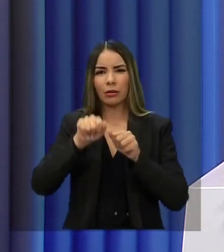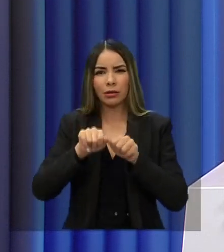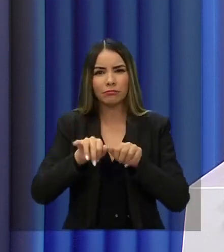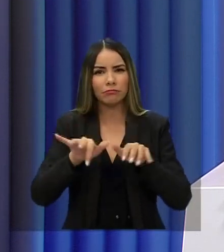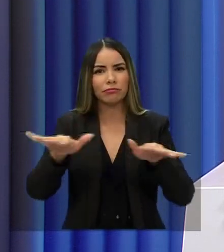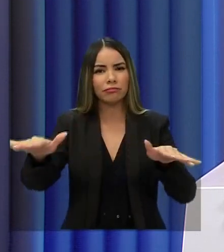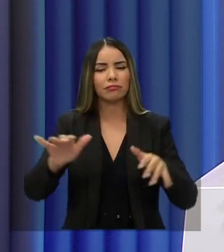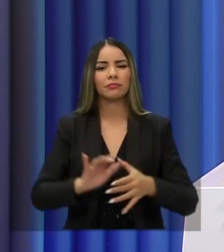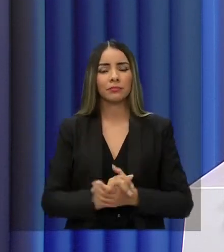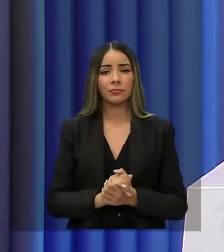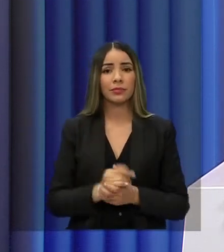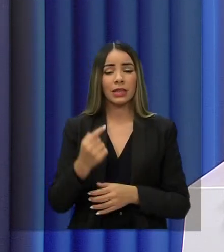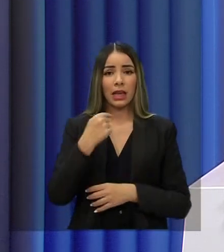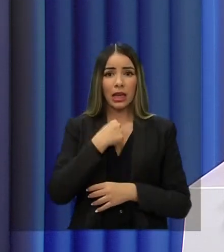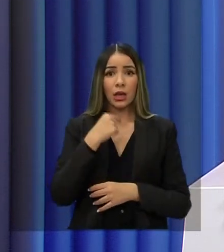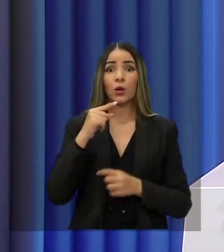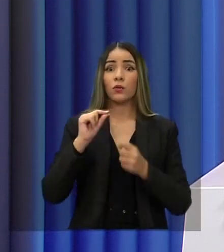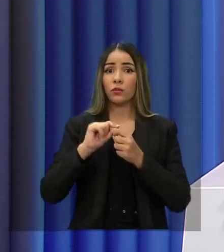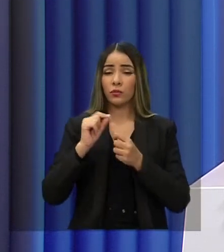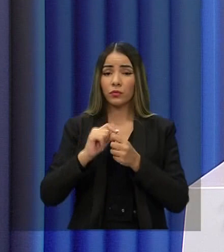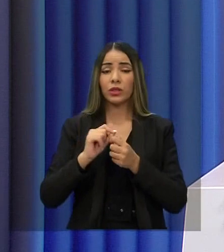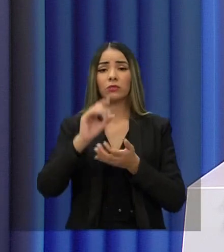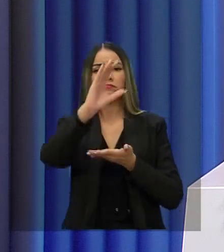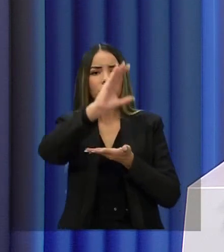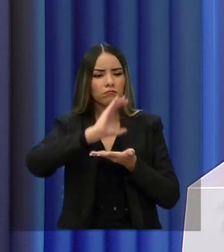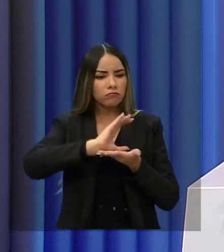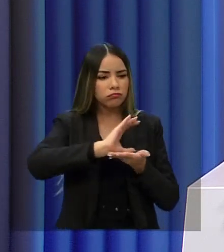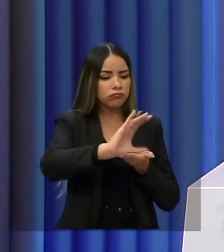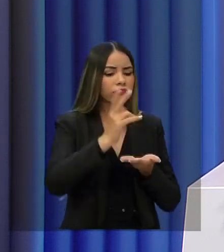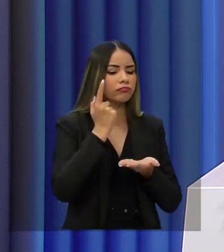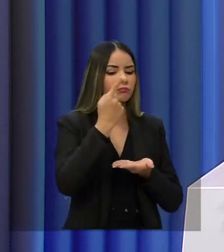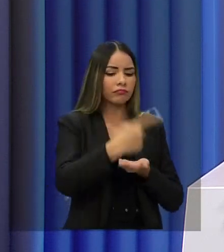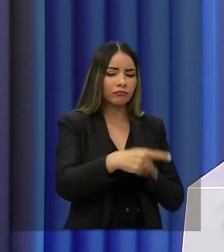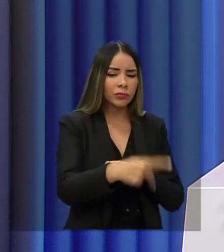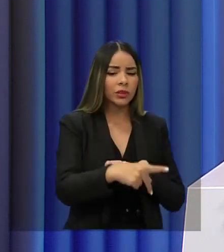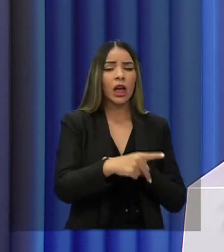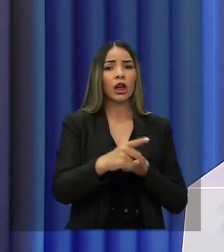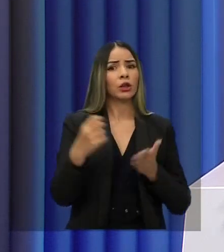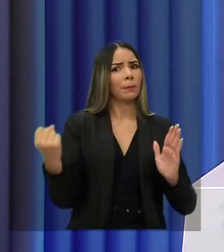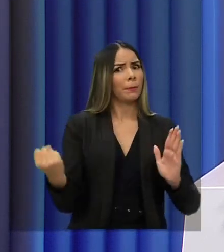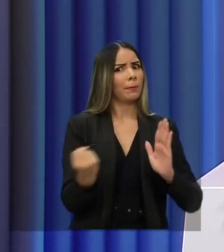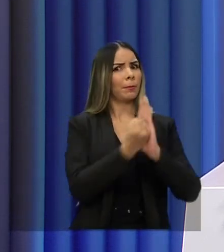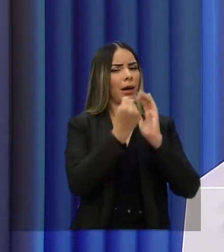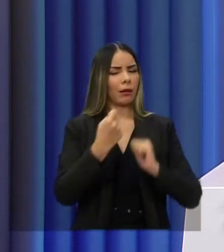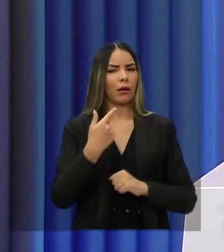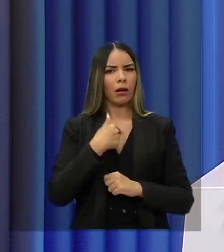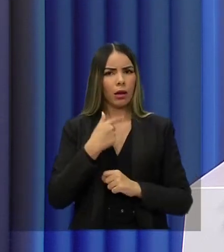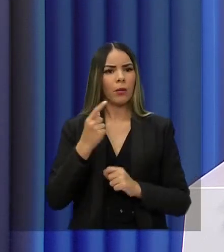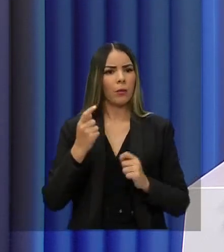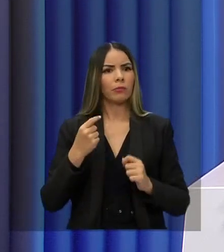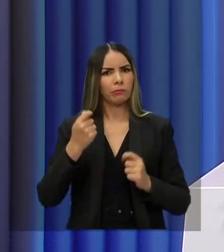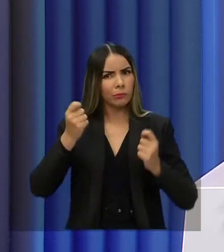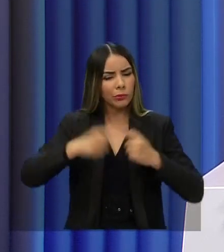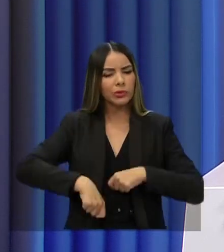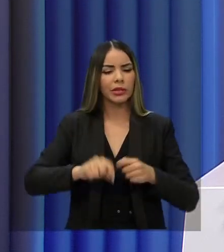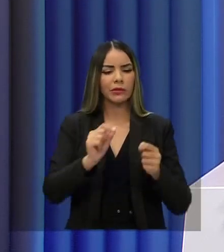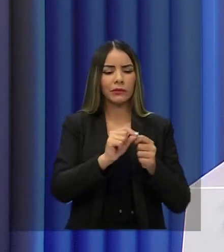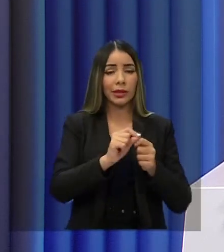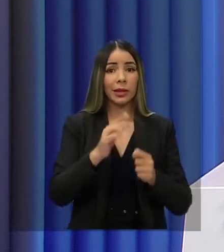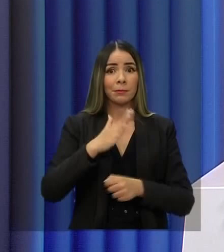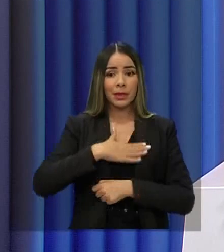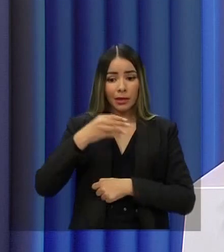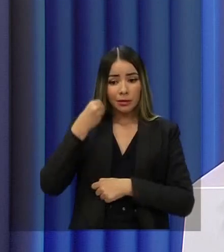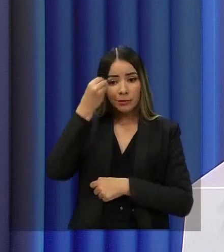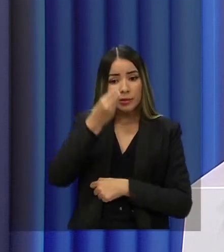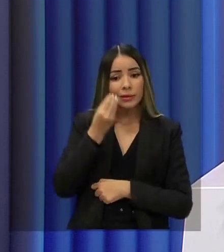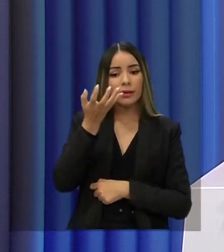Tartaruga. Eu fiz o investimento público em Fortaleza histórico, demonstrei capacidade de realizar e essa experiência que eu